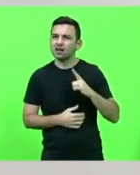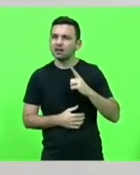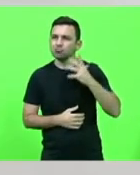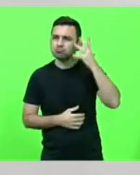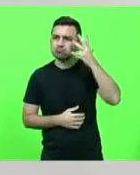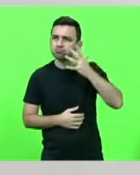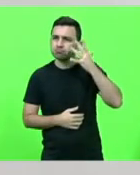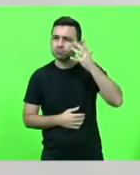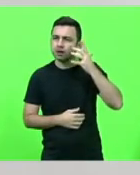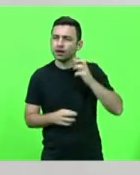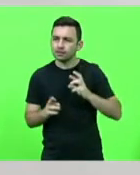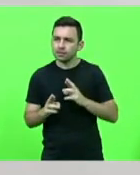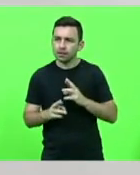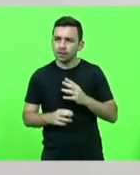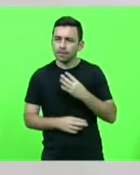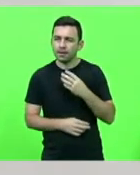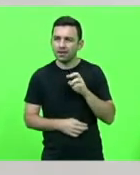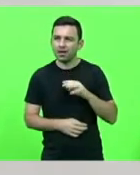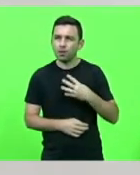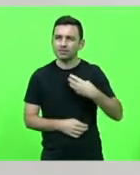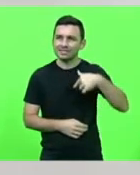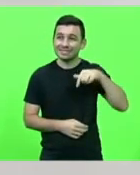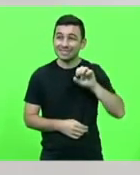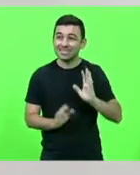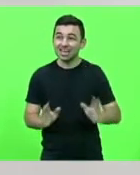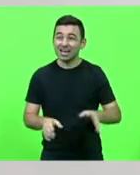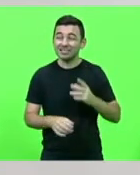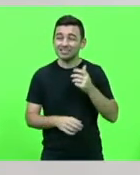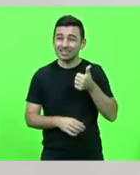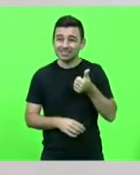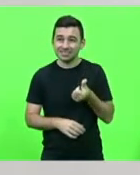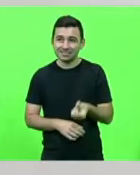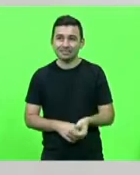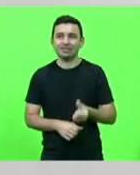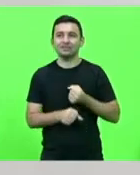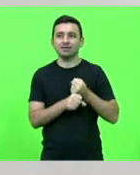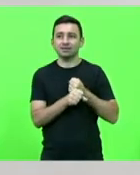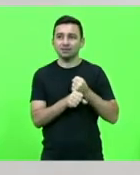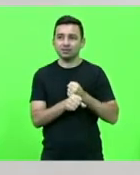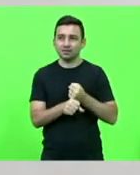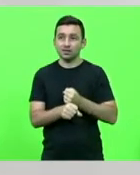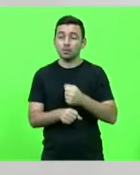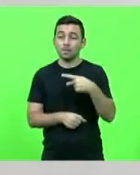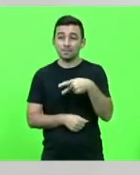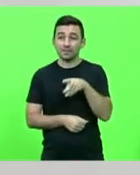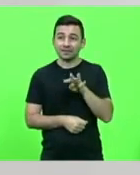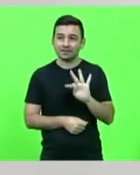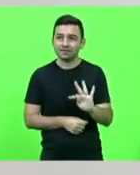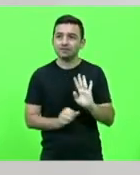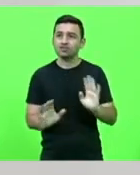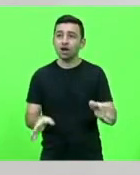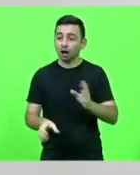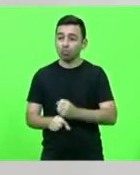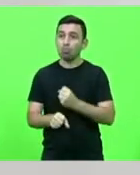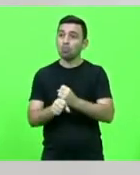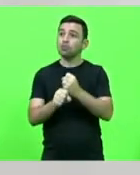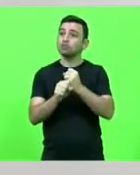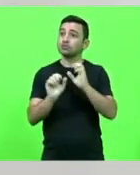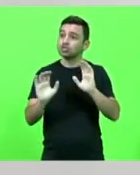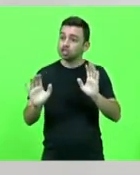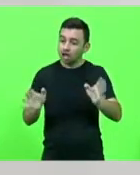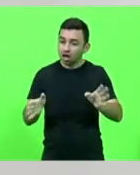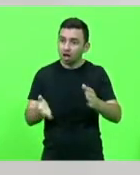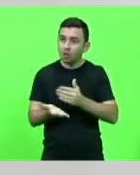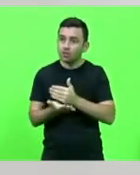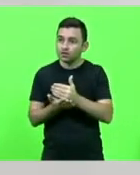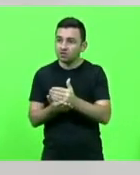relação a BR-470 que há 16 anos no governo do PT a obra já estava acontecendo e que não aconteceu e